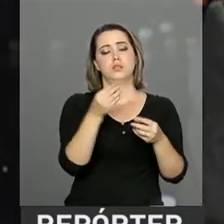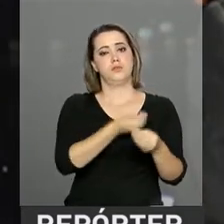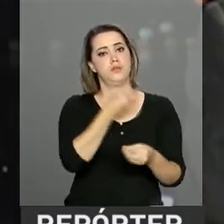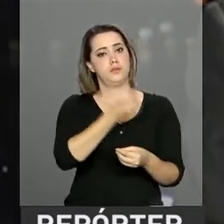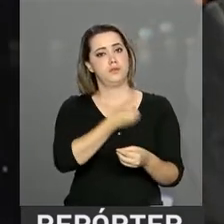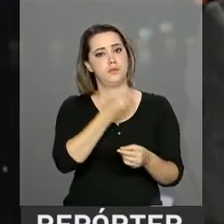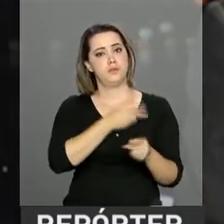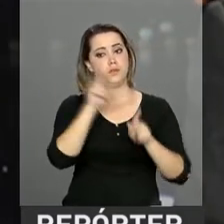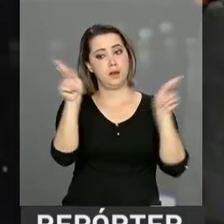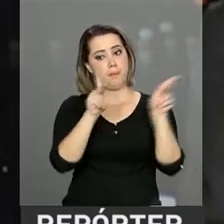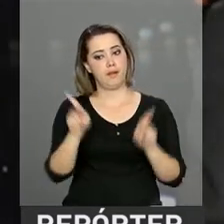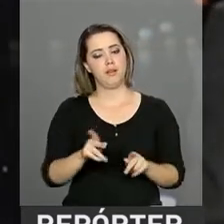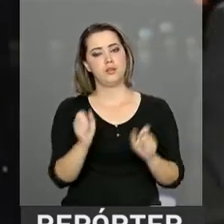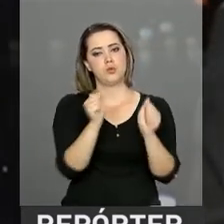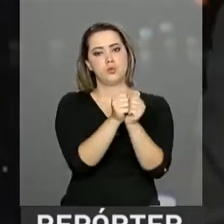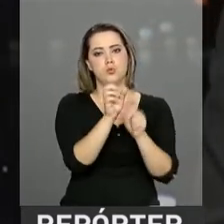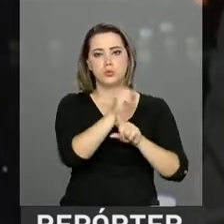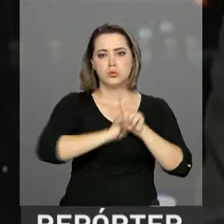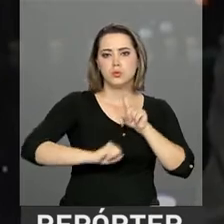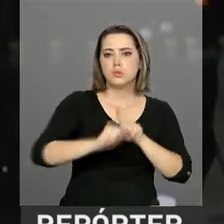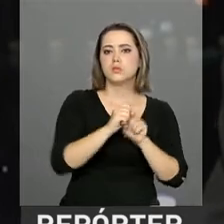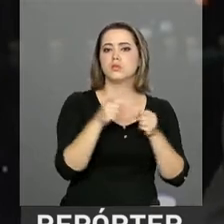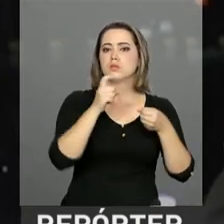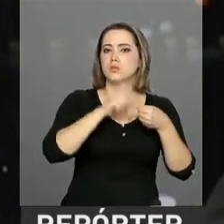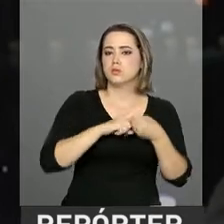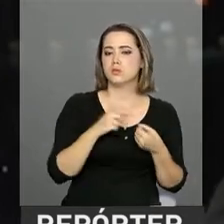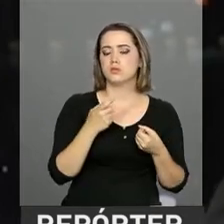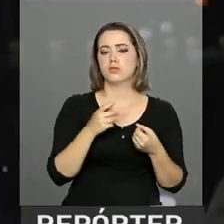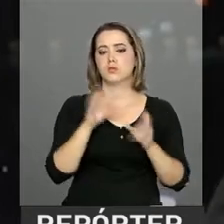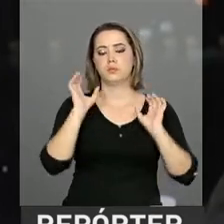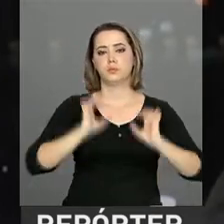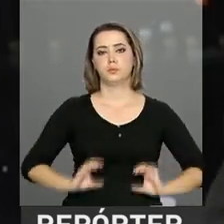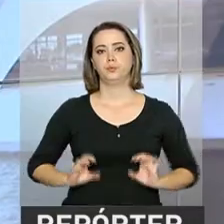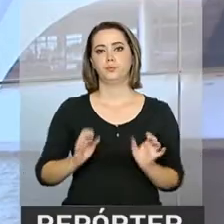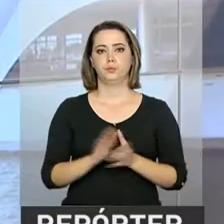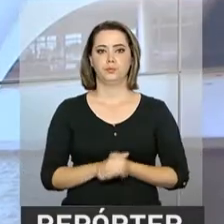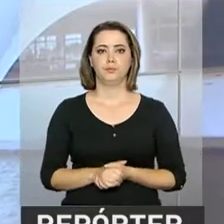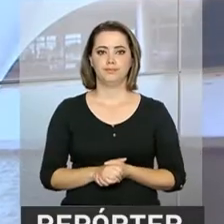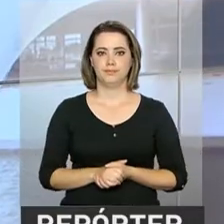pacífico em sociedade e de retomada da cidadania.